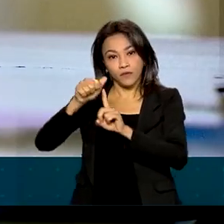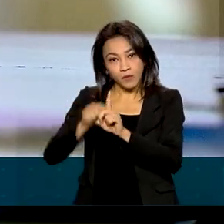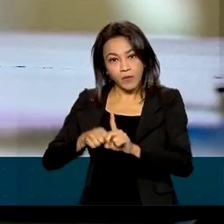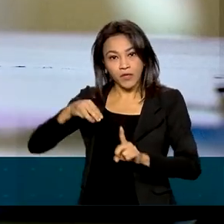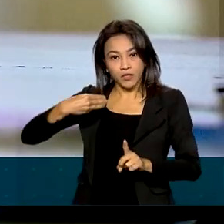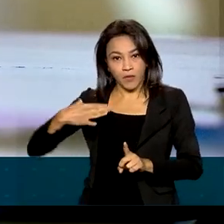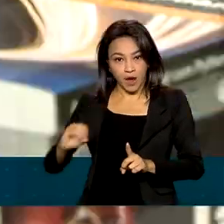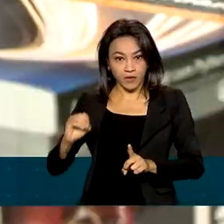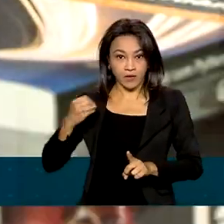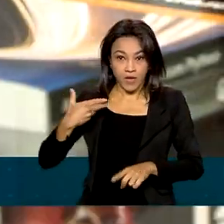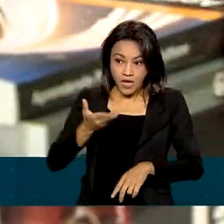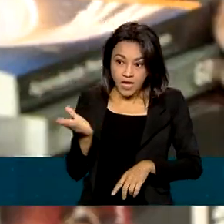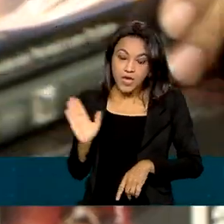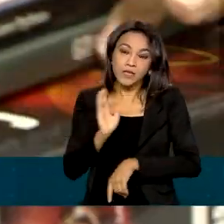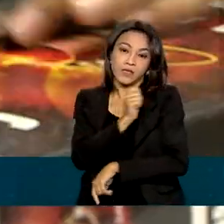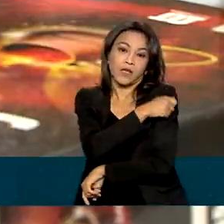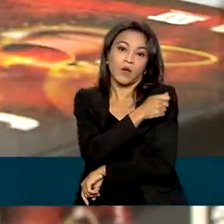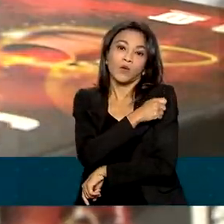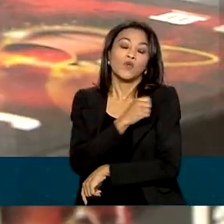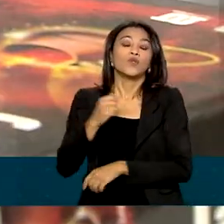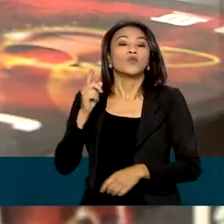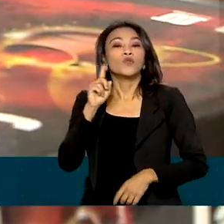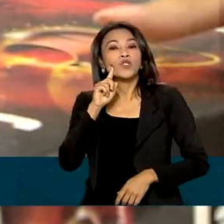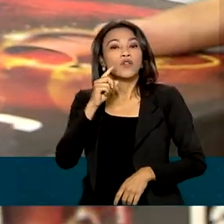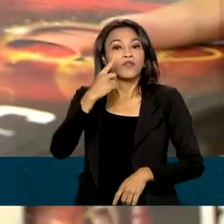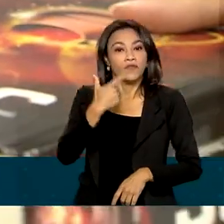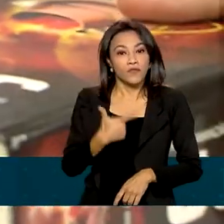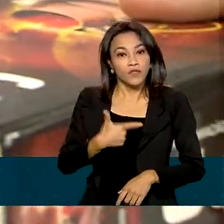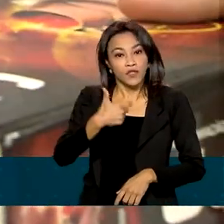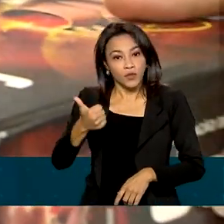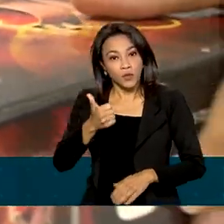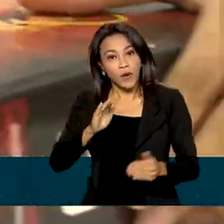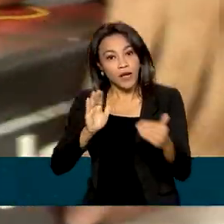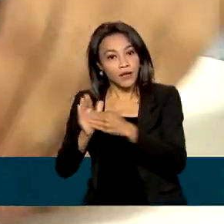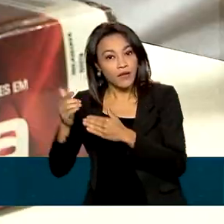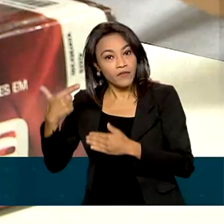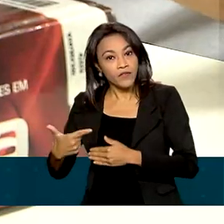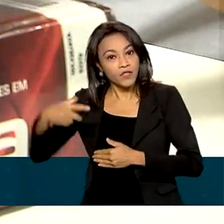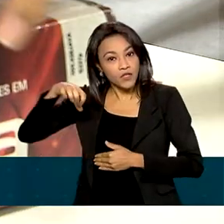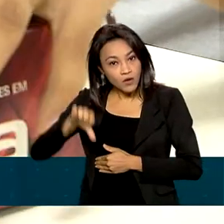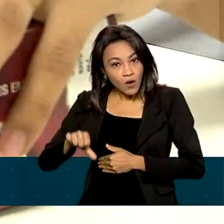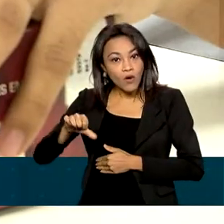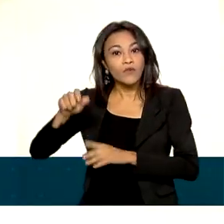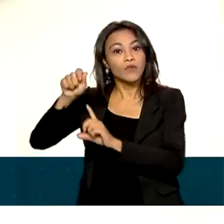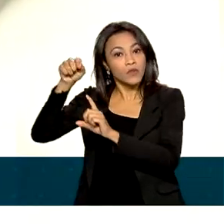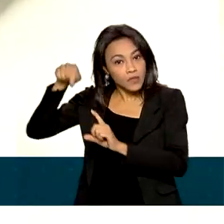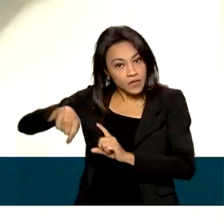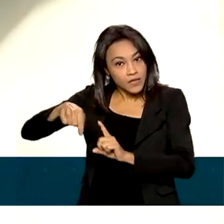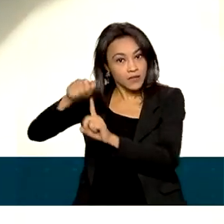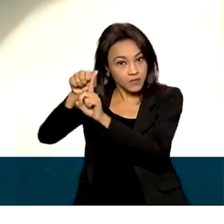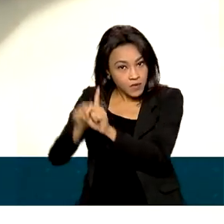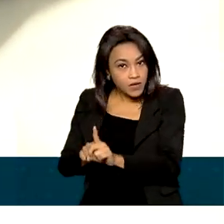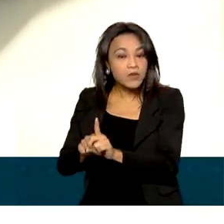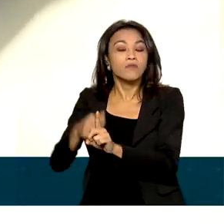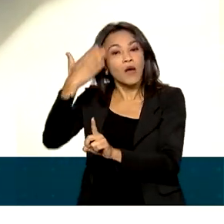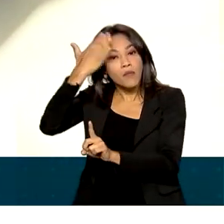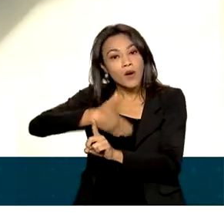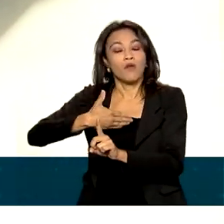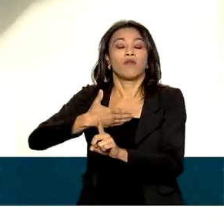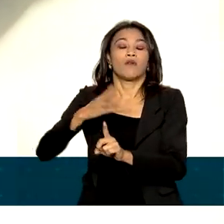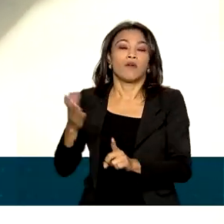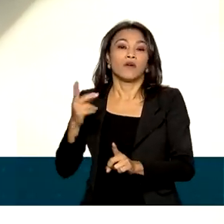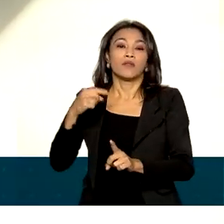eles vão ter entre os dias 21 e 29 deste mesmo mês de março para comprovação. A lista de espera estará disponível